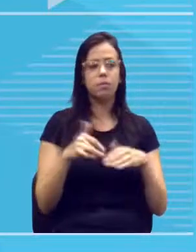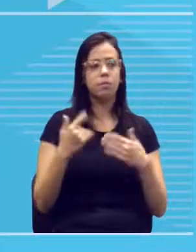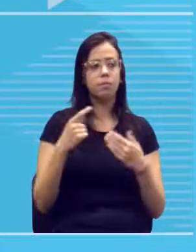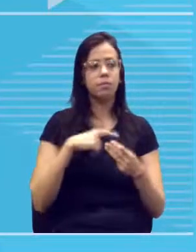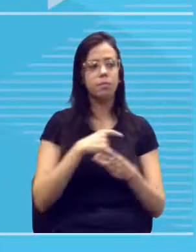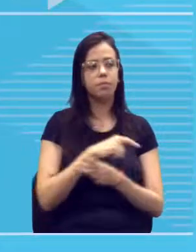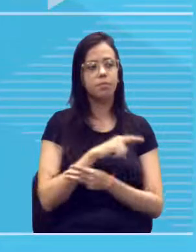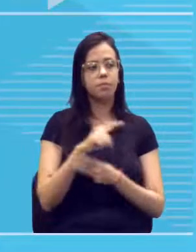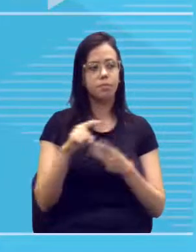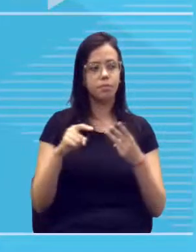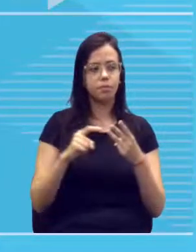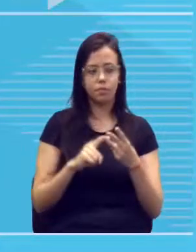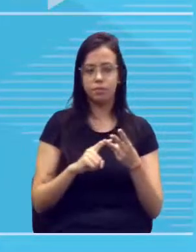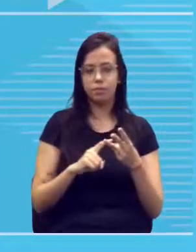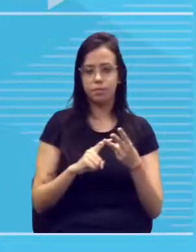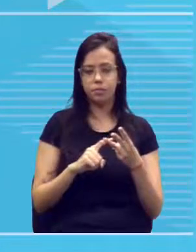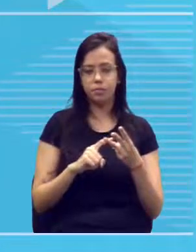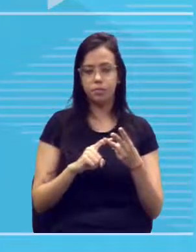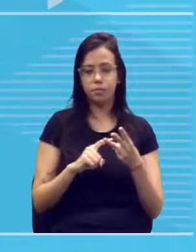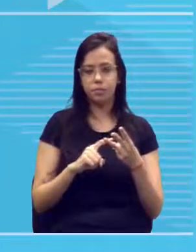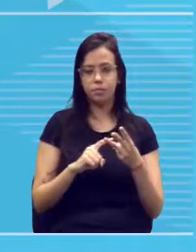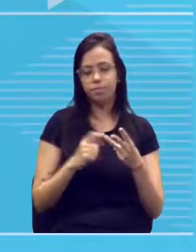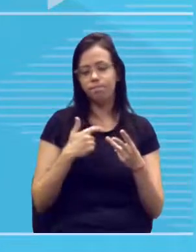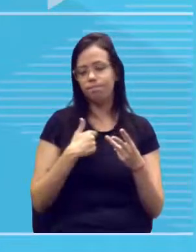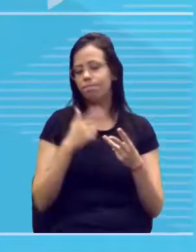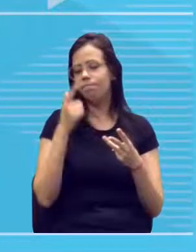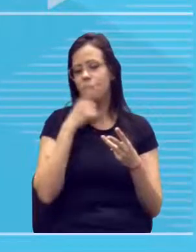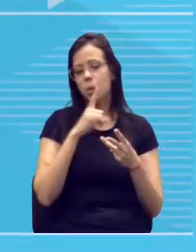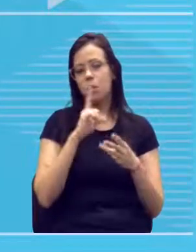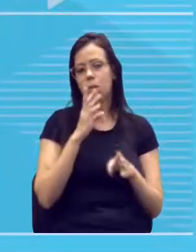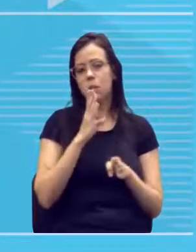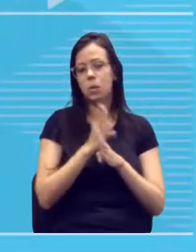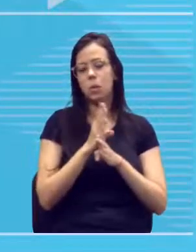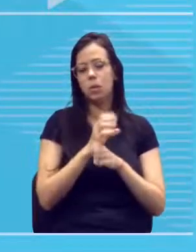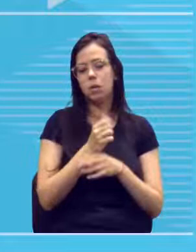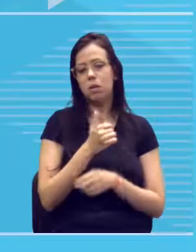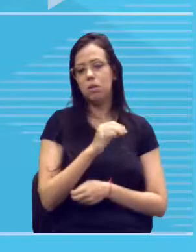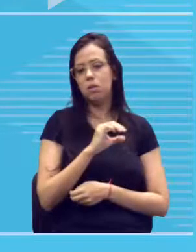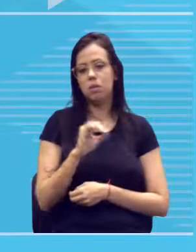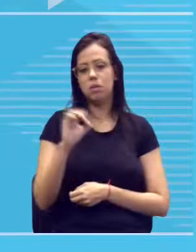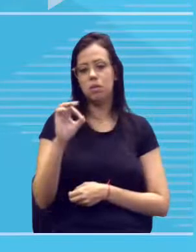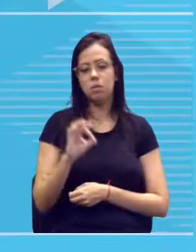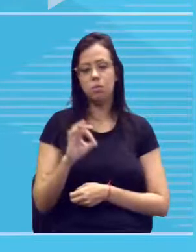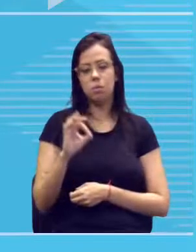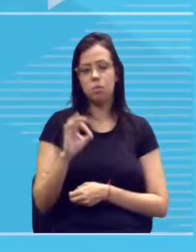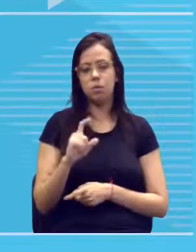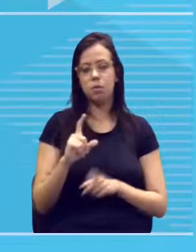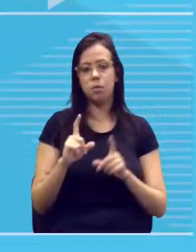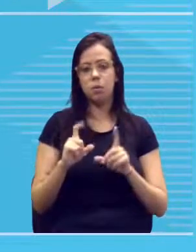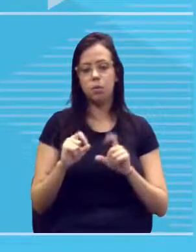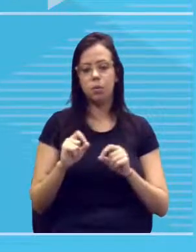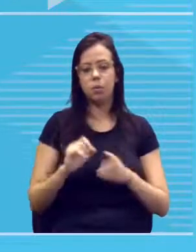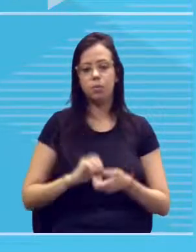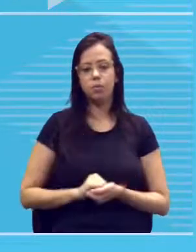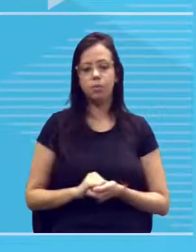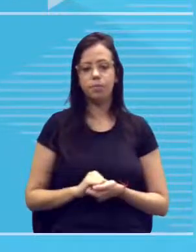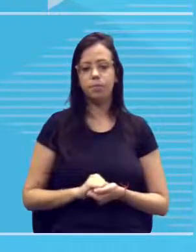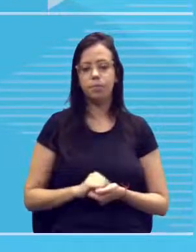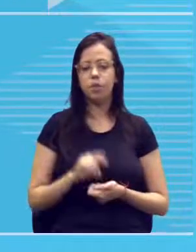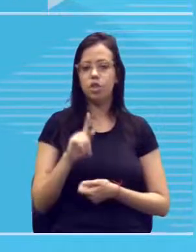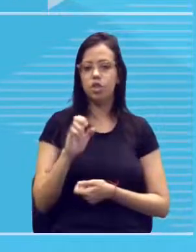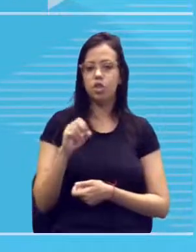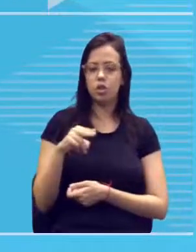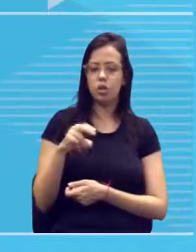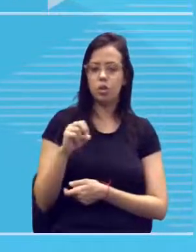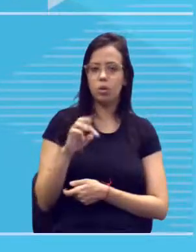indivíduos aqui, que eu não consegui identificar 100% o que? O genótipo dele.